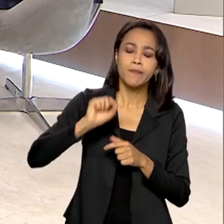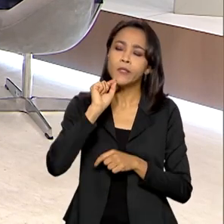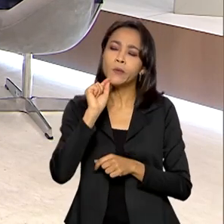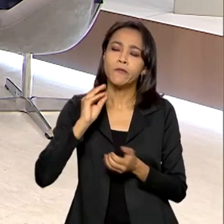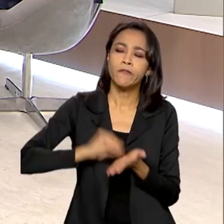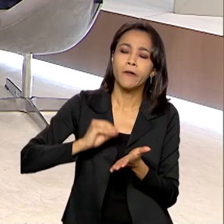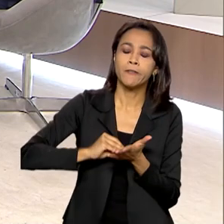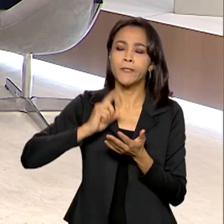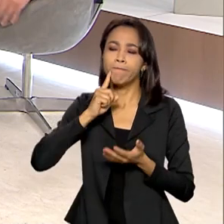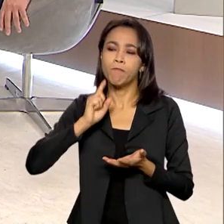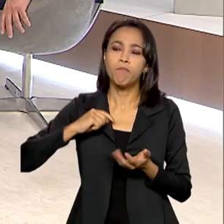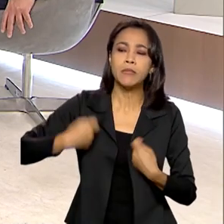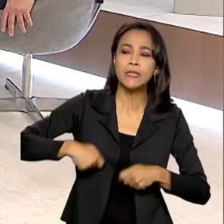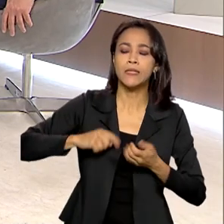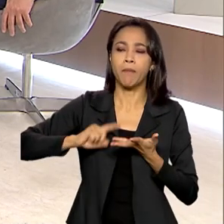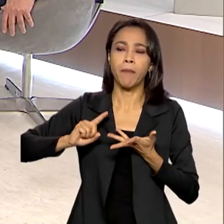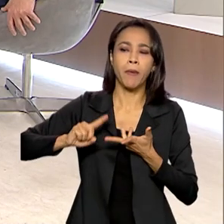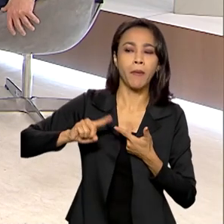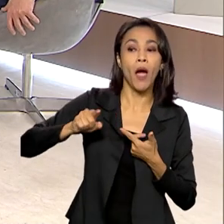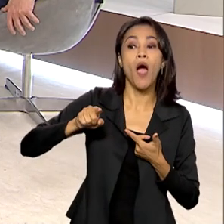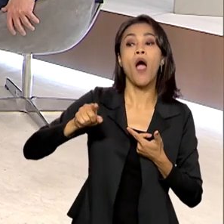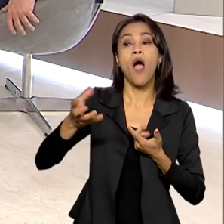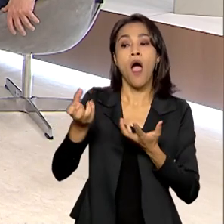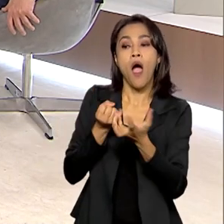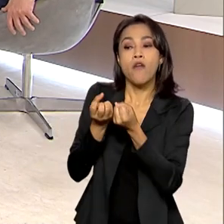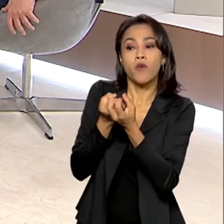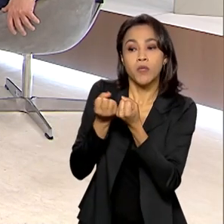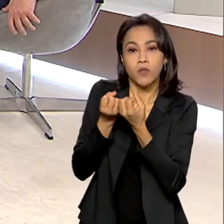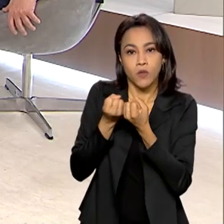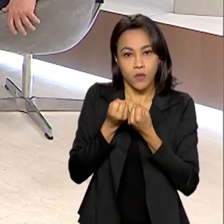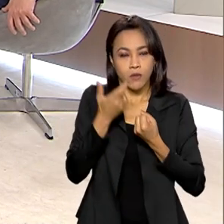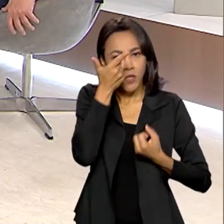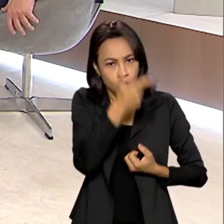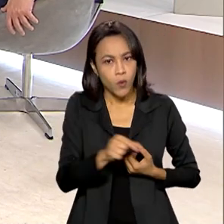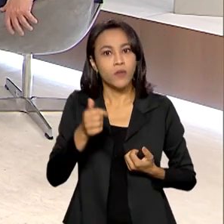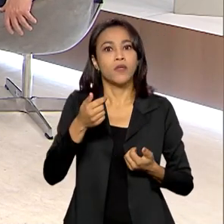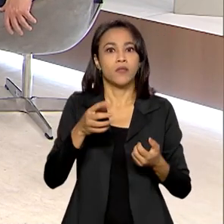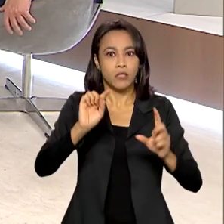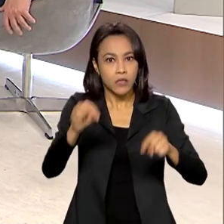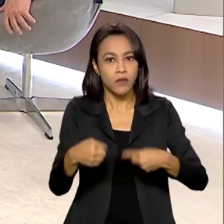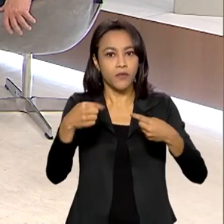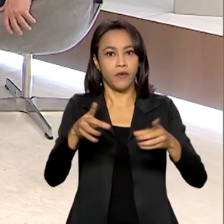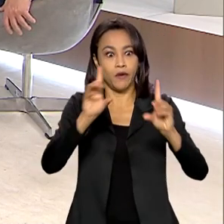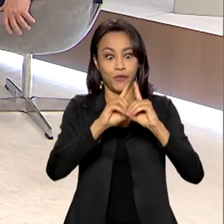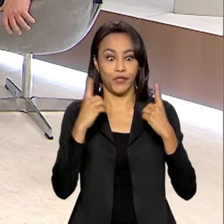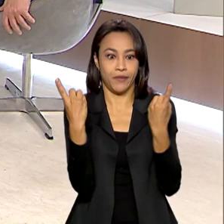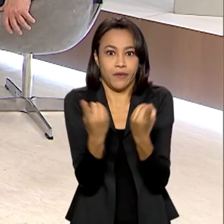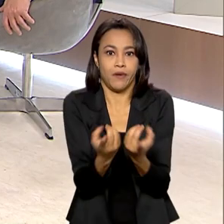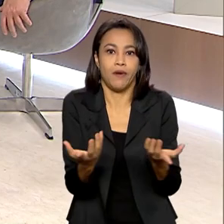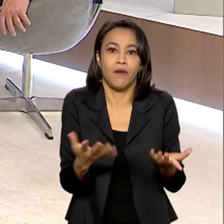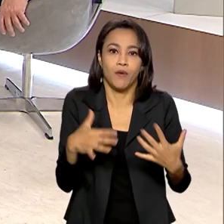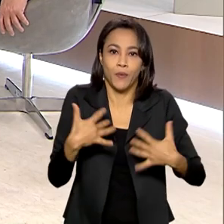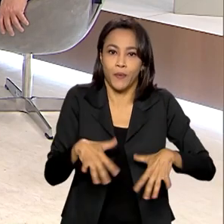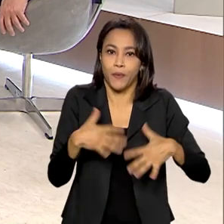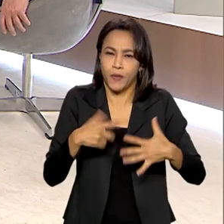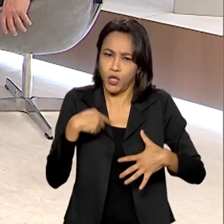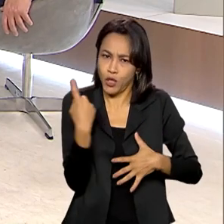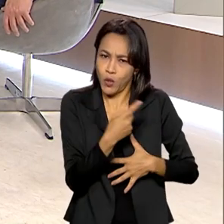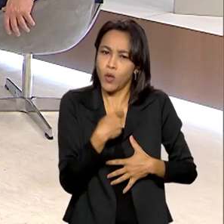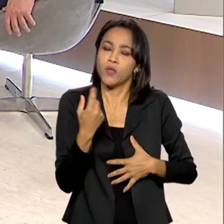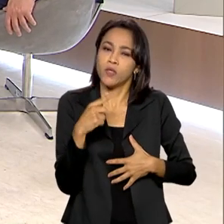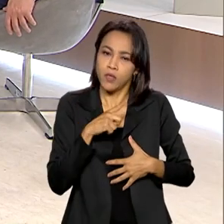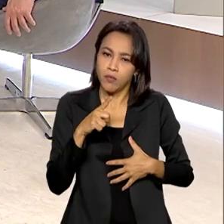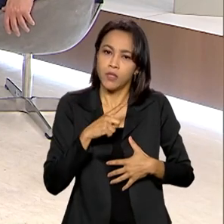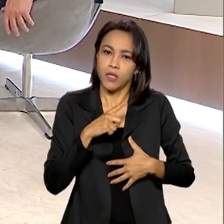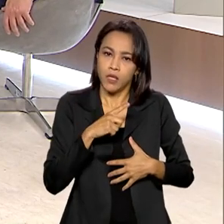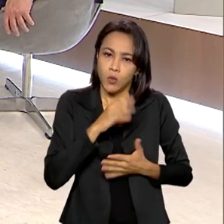Claro, a questão da transformação digital é outro grande desafio e, para isso, a gente está investindo fortemente ao